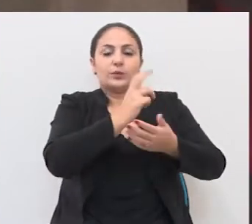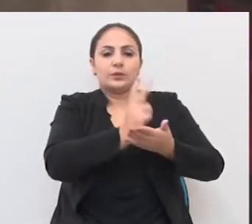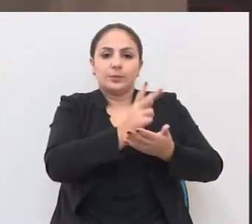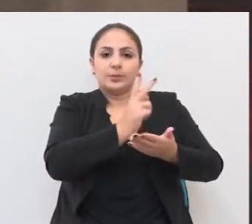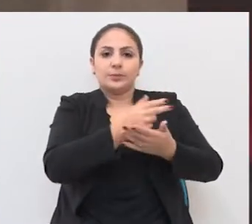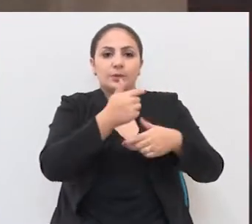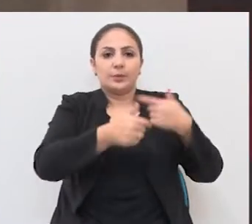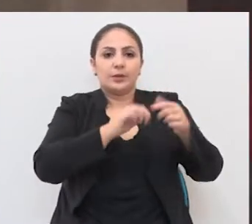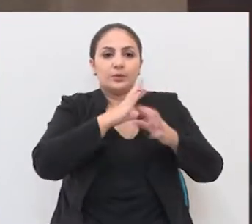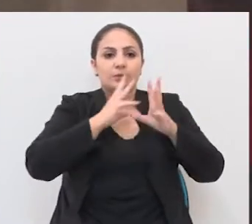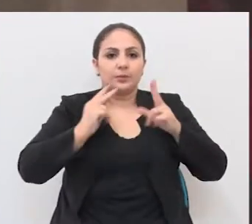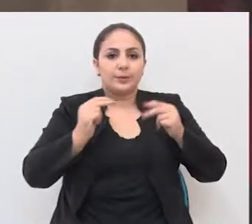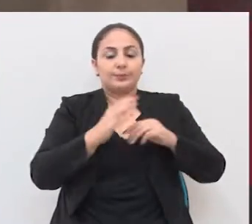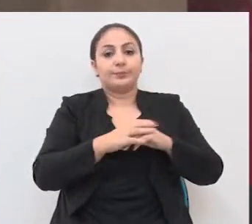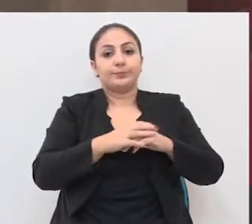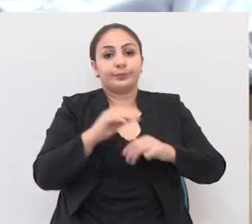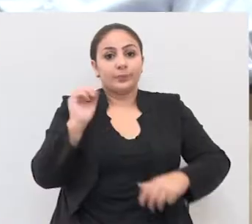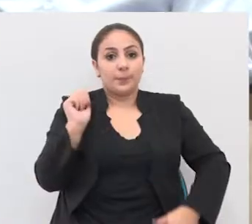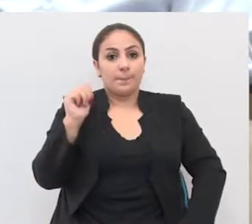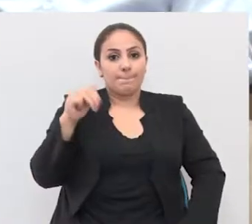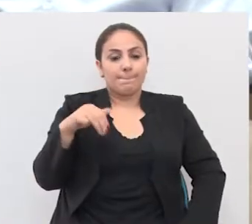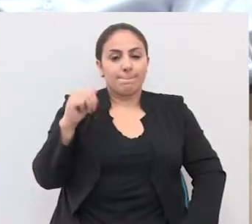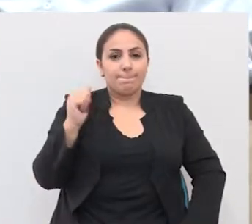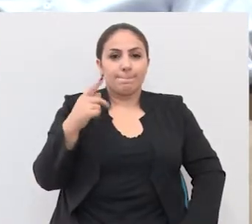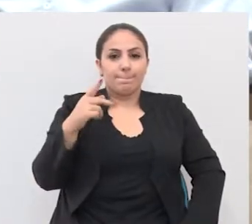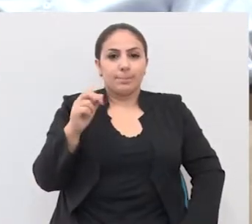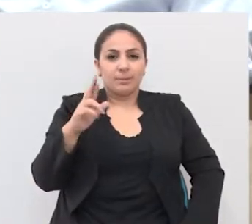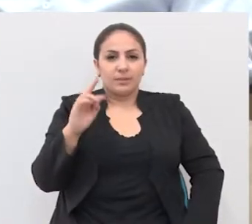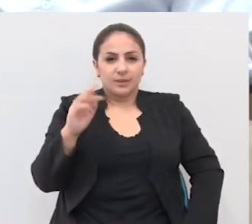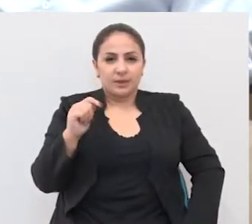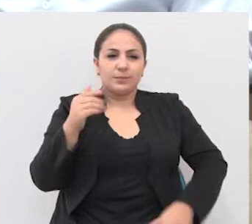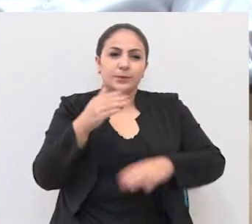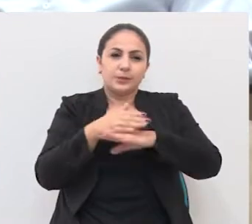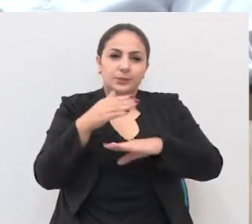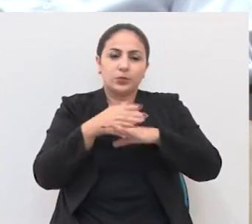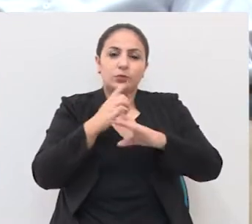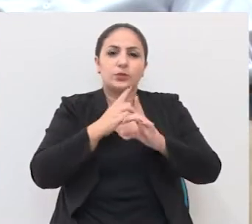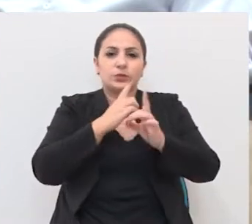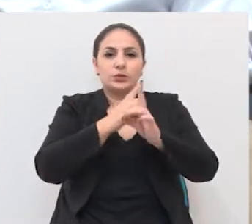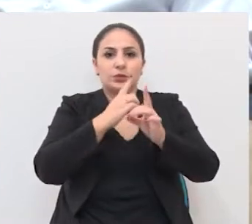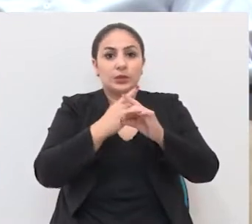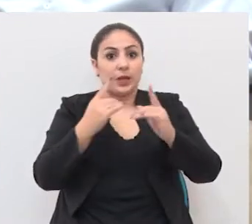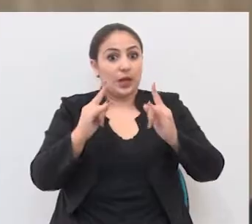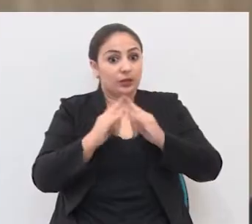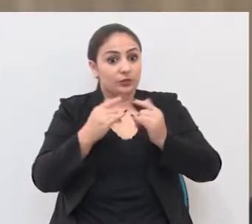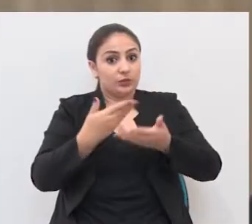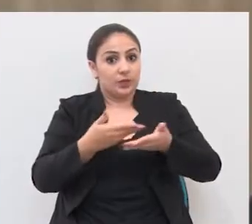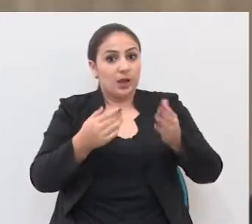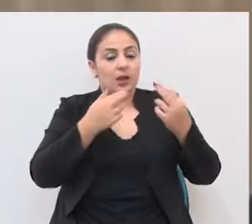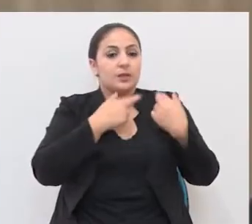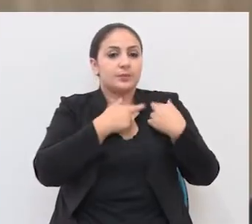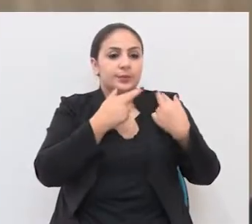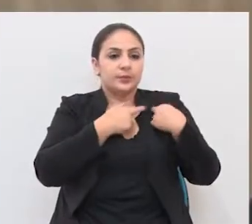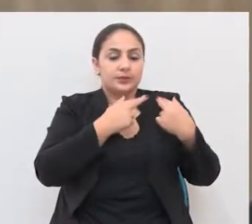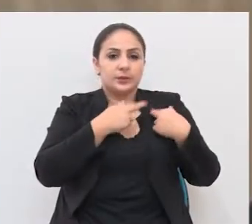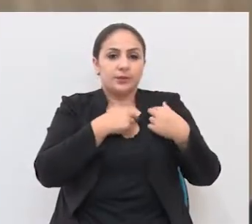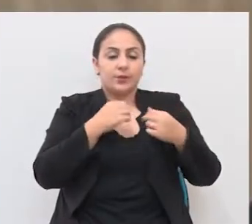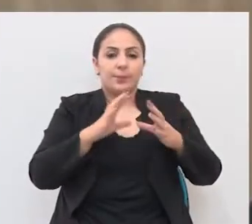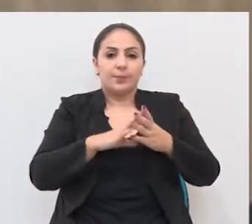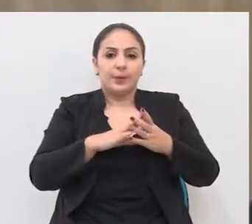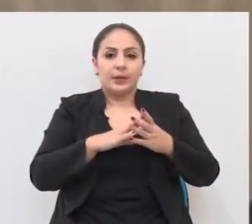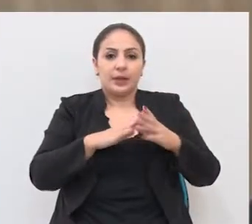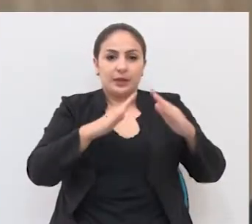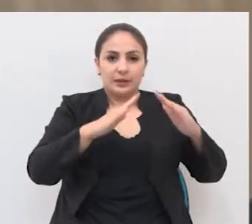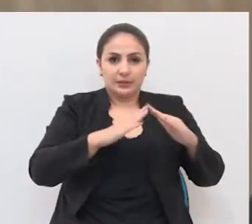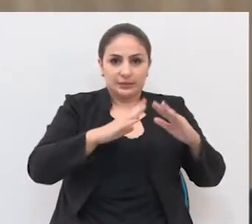frente para trabalhar com esses animais. A Ampara também esteve presente nos encontros. A entidade é a